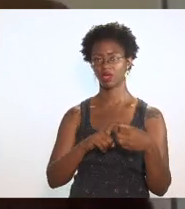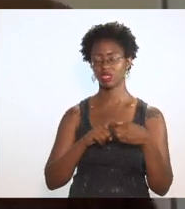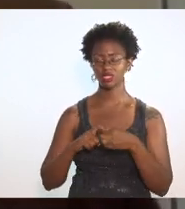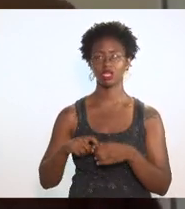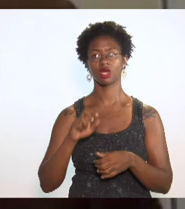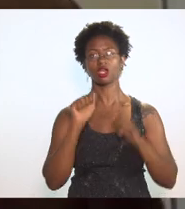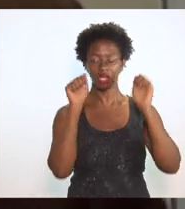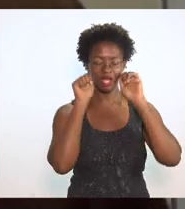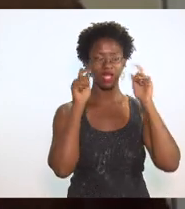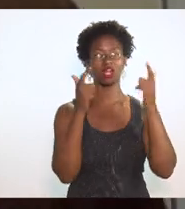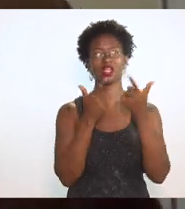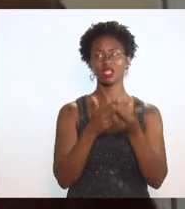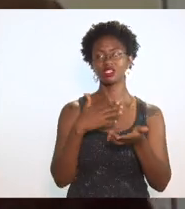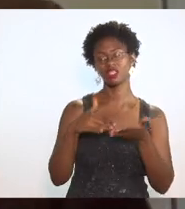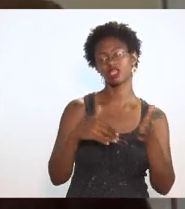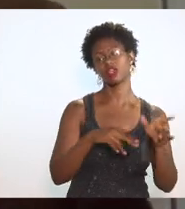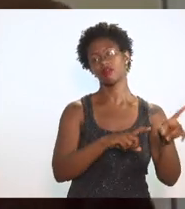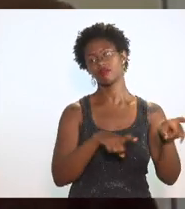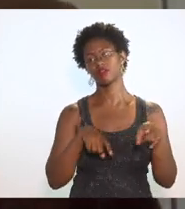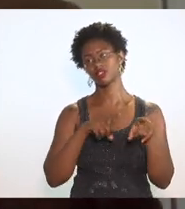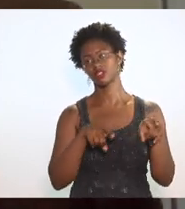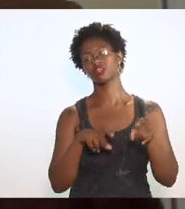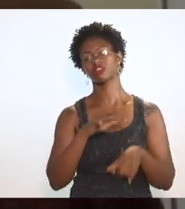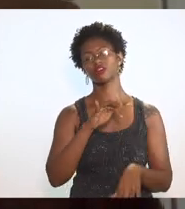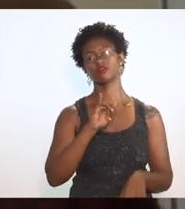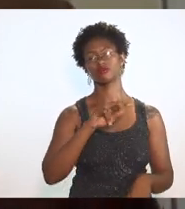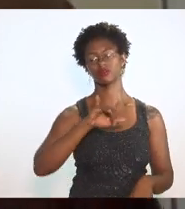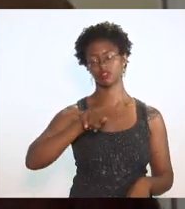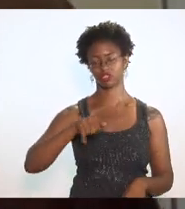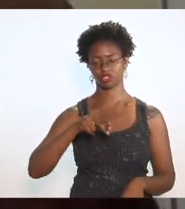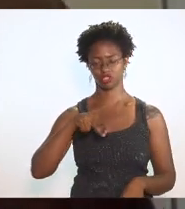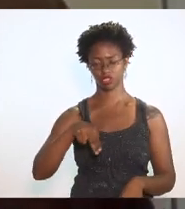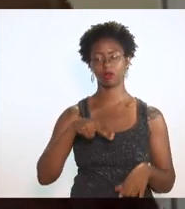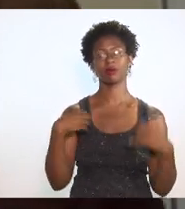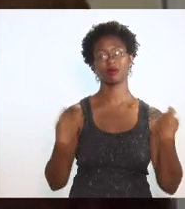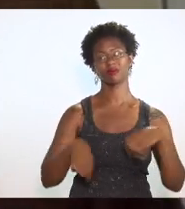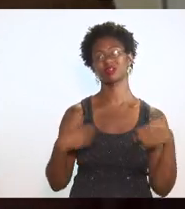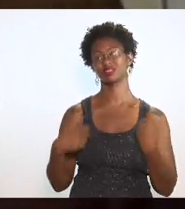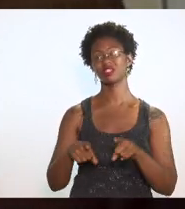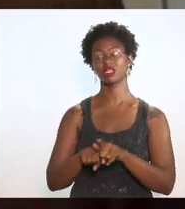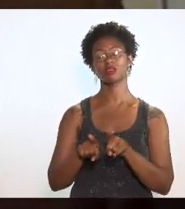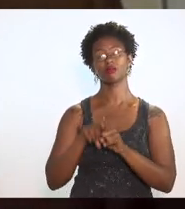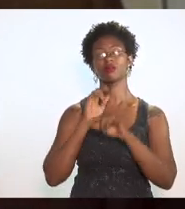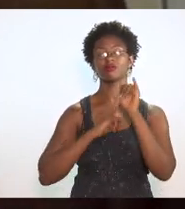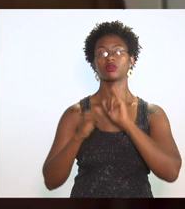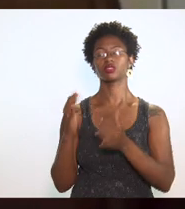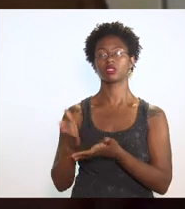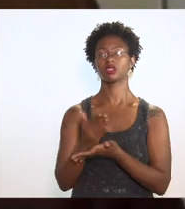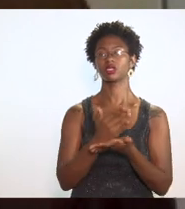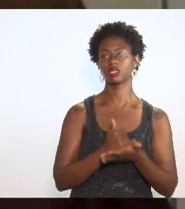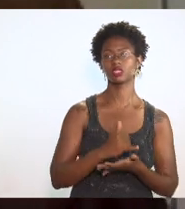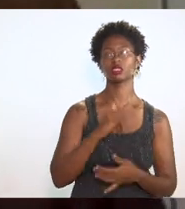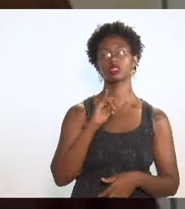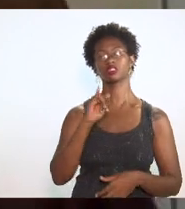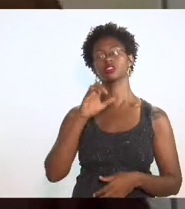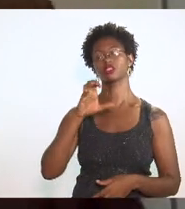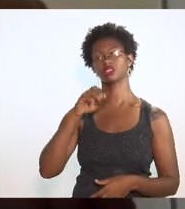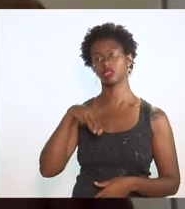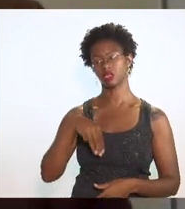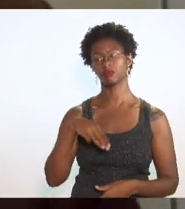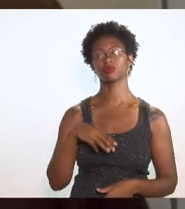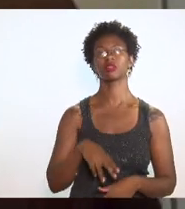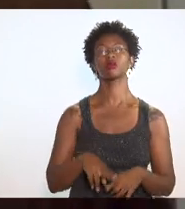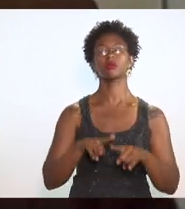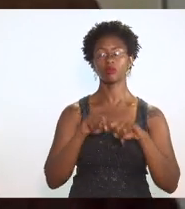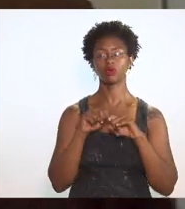Fazenda e a Firjan, mas é fundamental que a gente tenha os dados de arrecadação por NCM, até para a gente conseguir construir uma política tributária